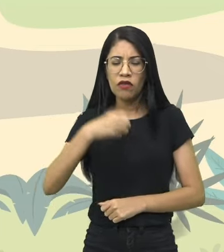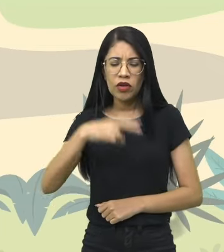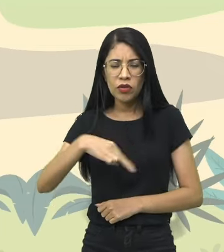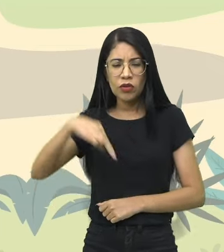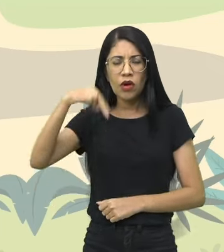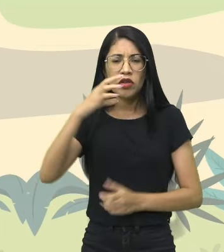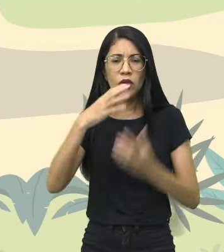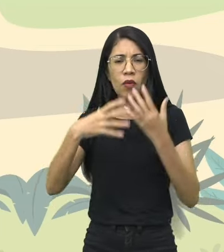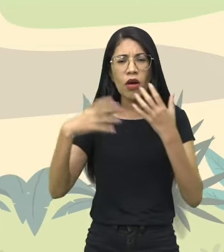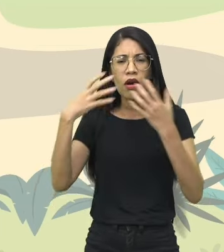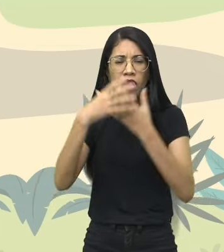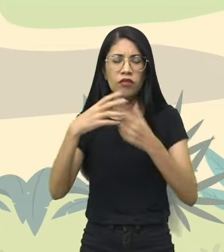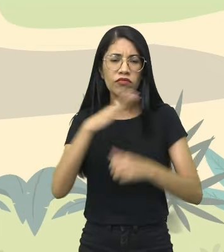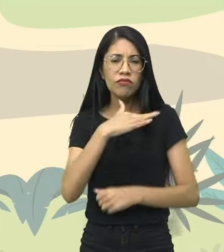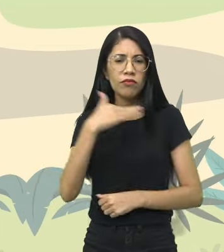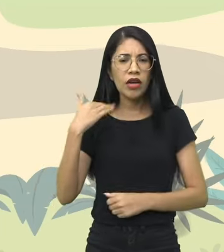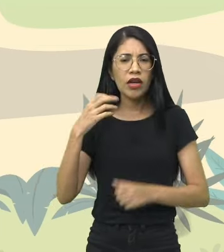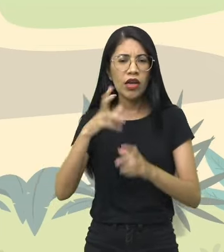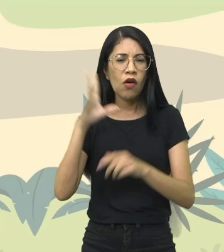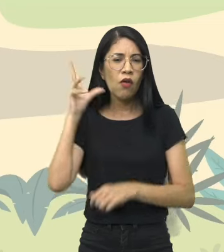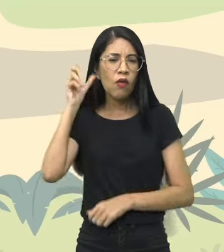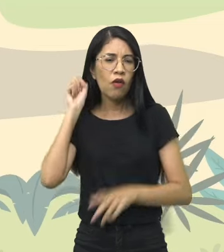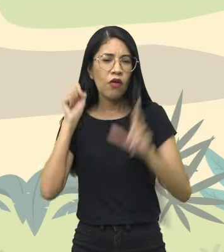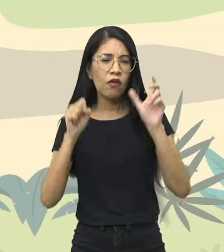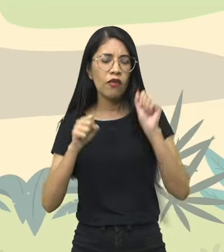canto de morte, guerreiros, ouvi.